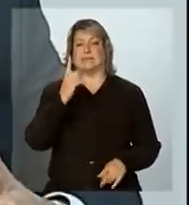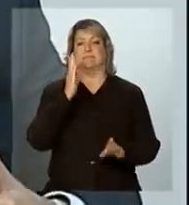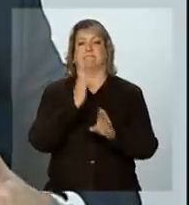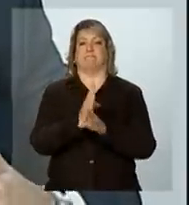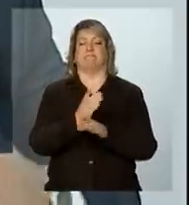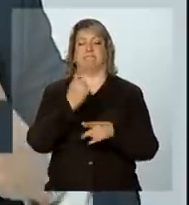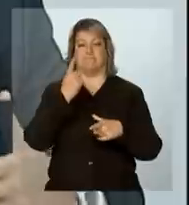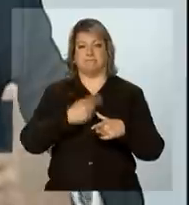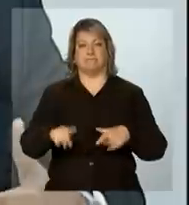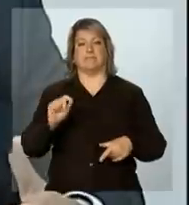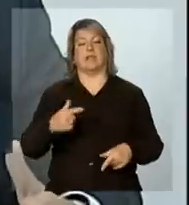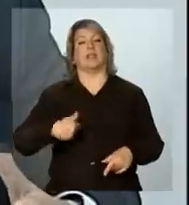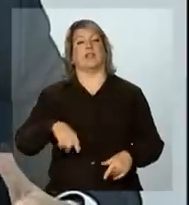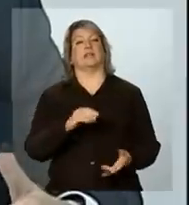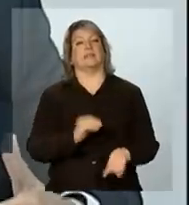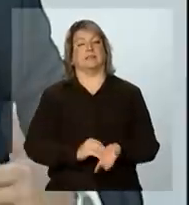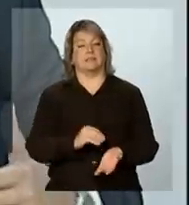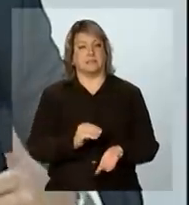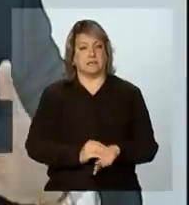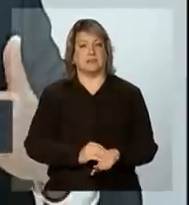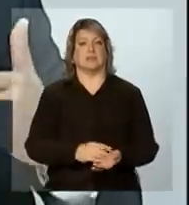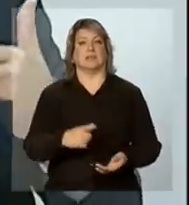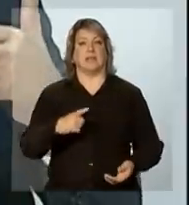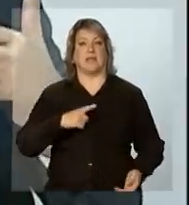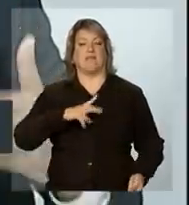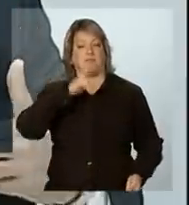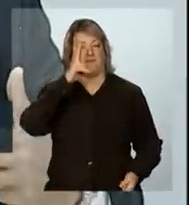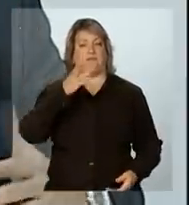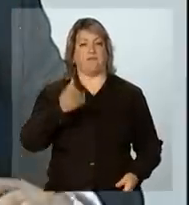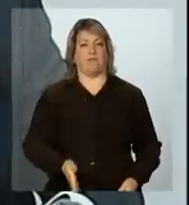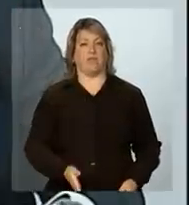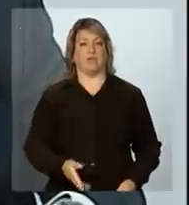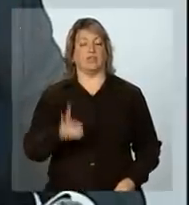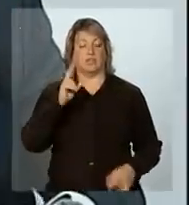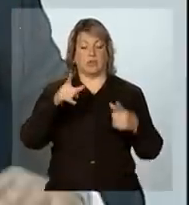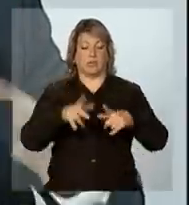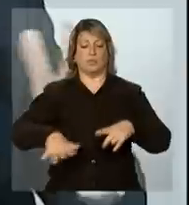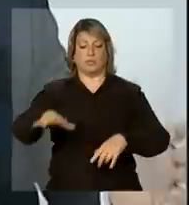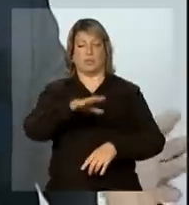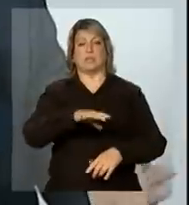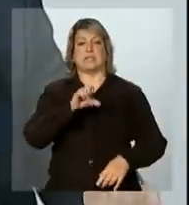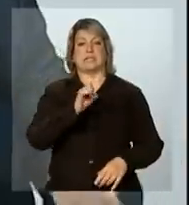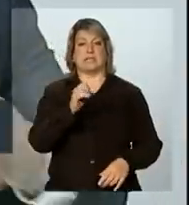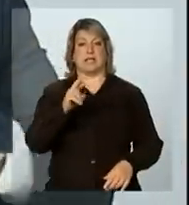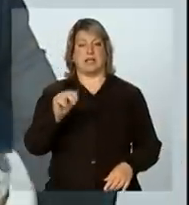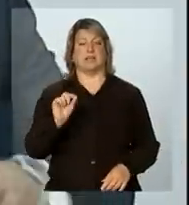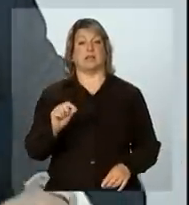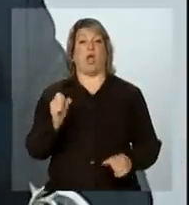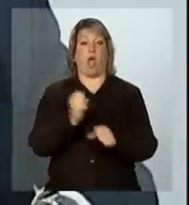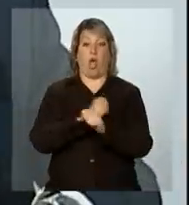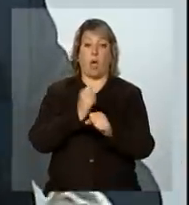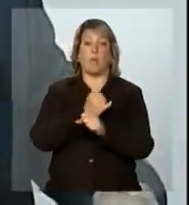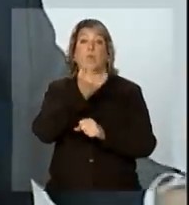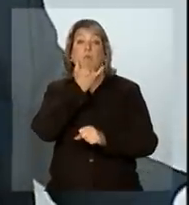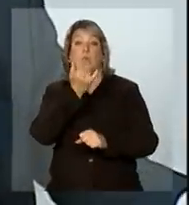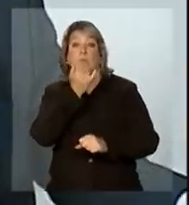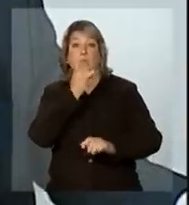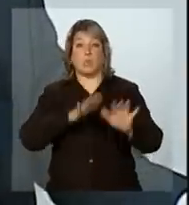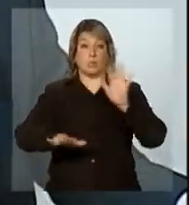tem muito forte na questão da região serrana, tanto de obra de prevenção como da